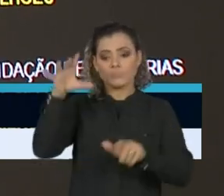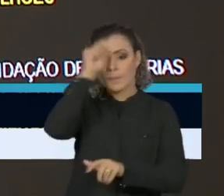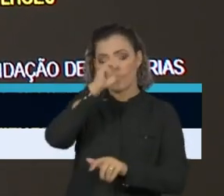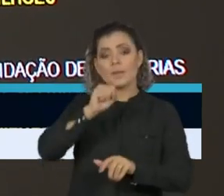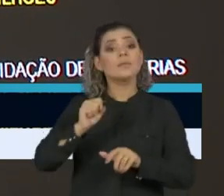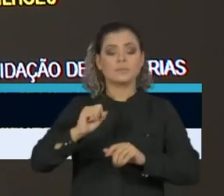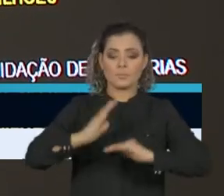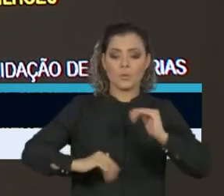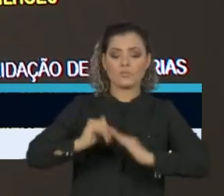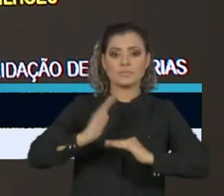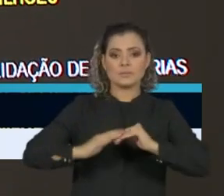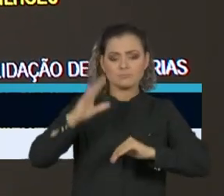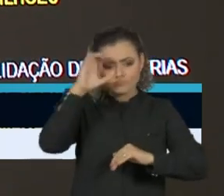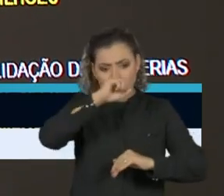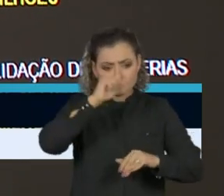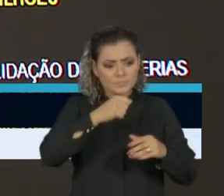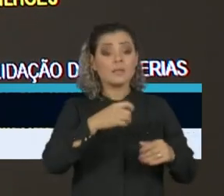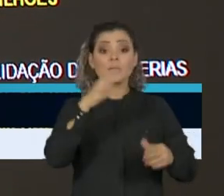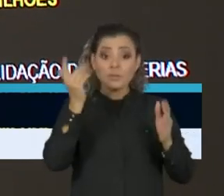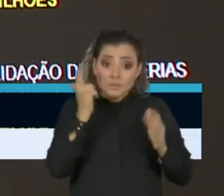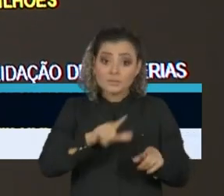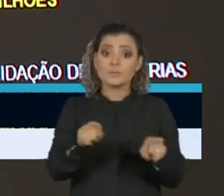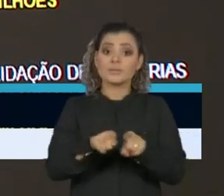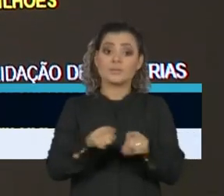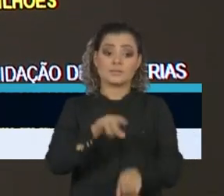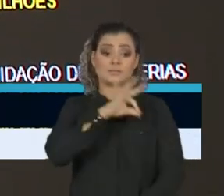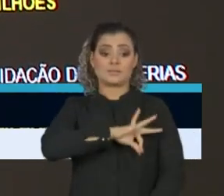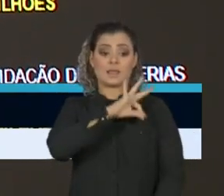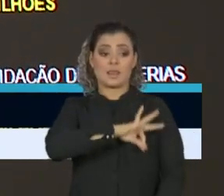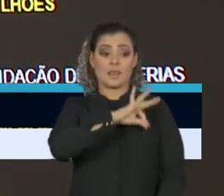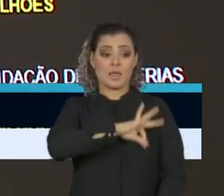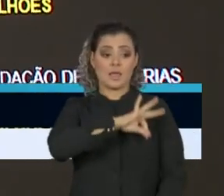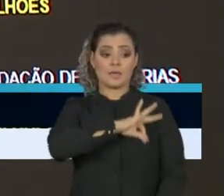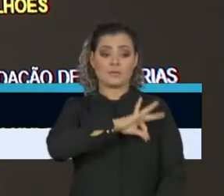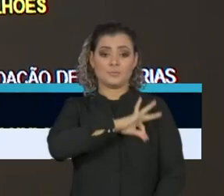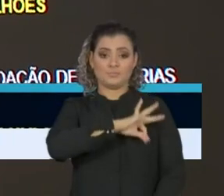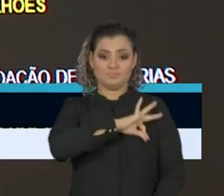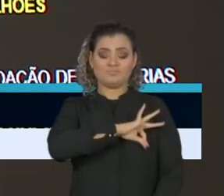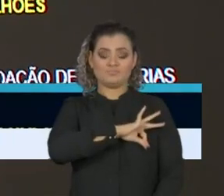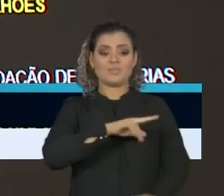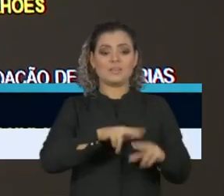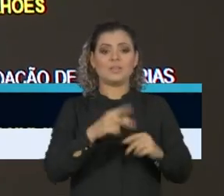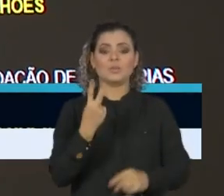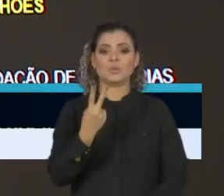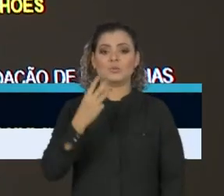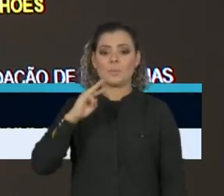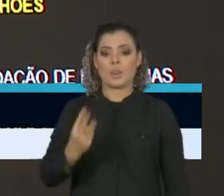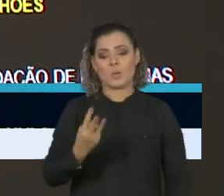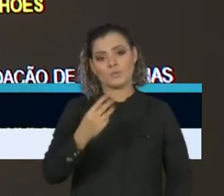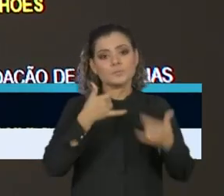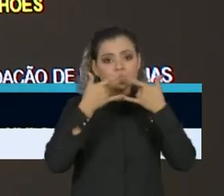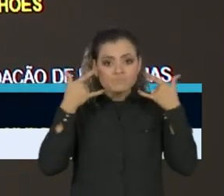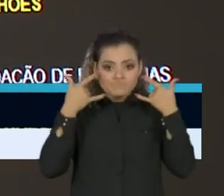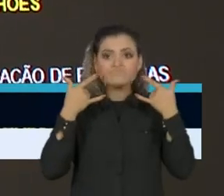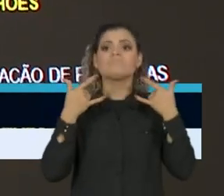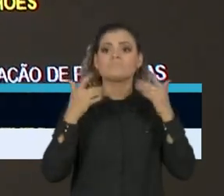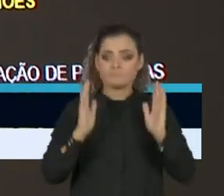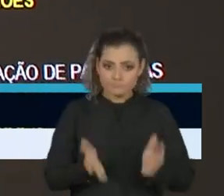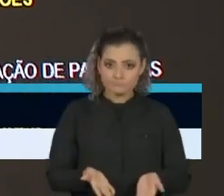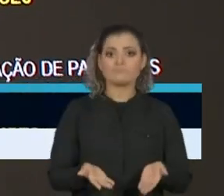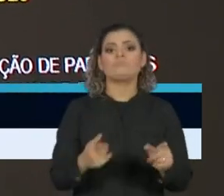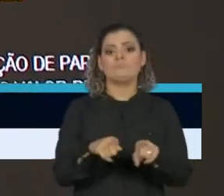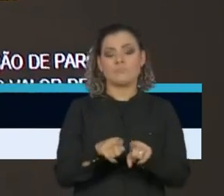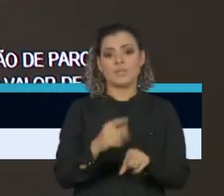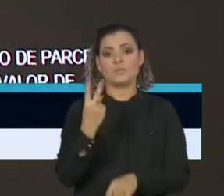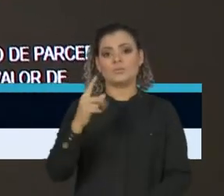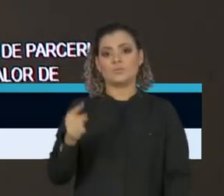capacitadas e já remuneradas pela produção de 2 milhões de máscaras em comunidades com investimento de